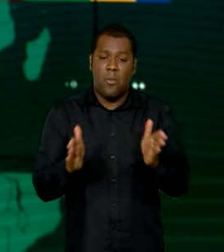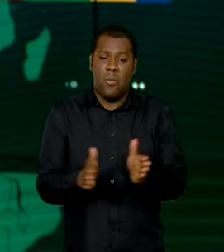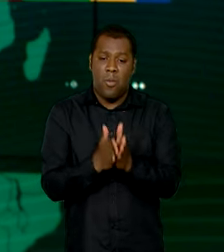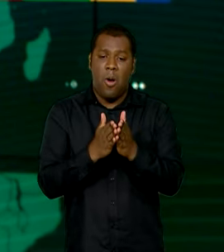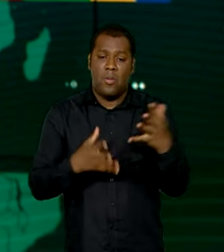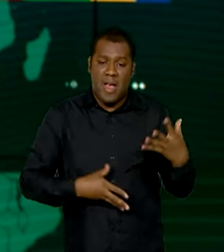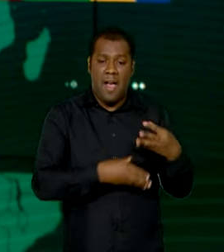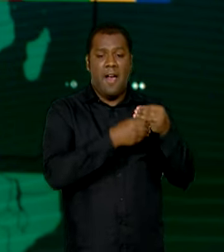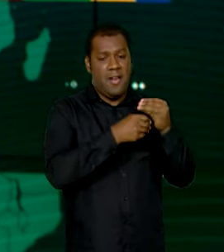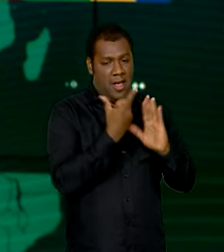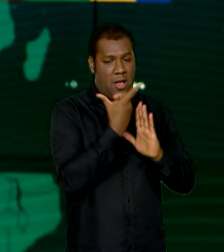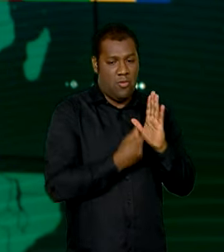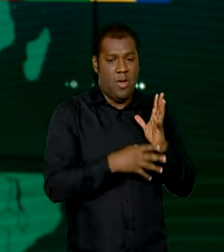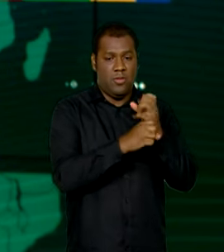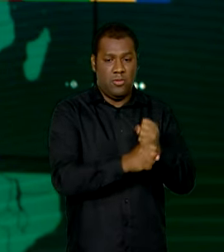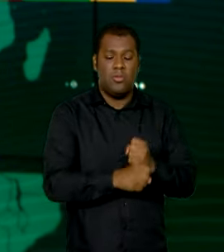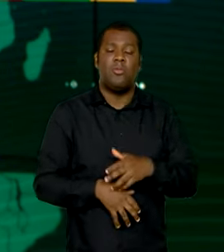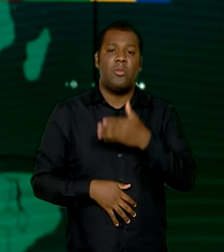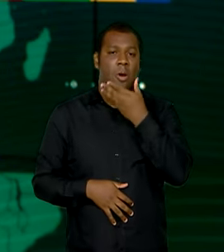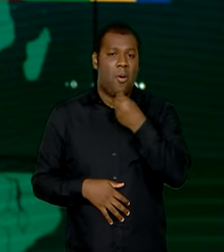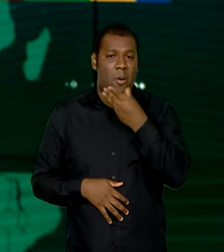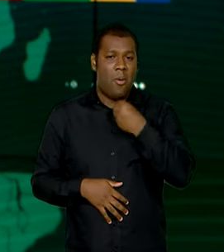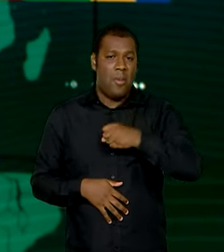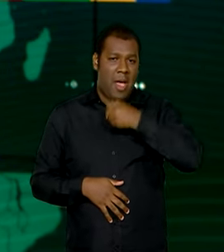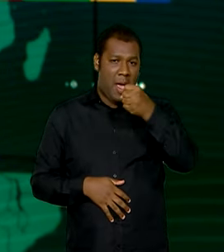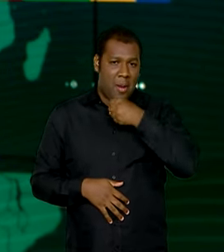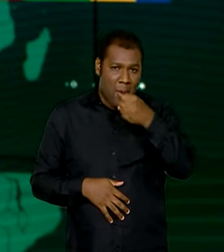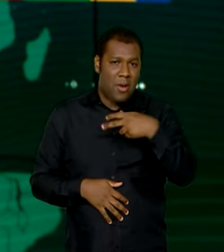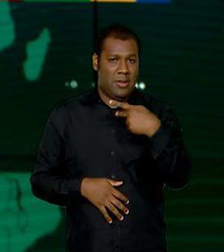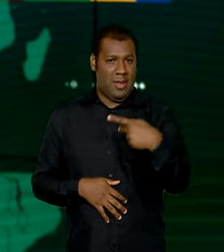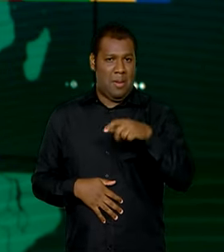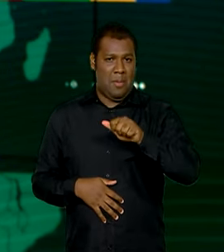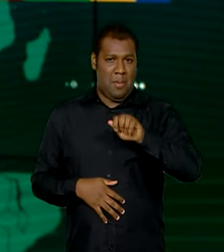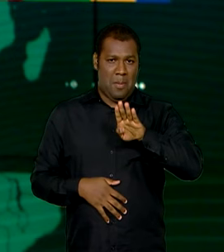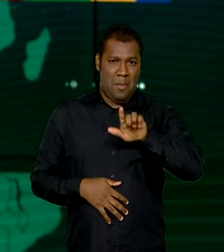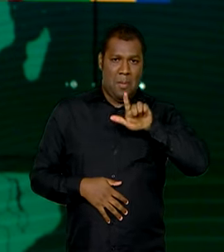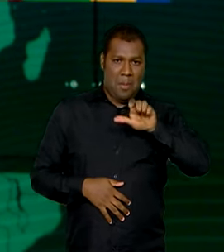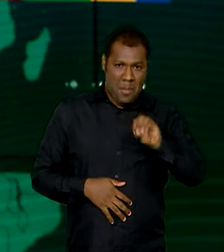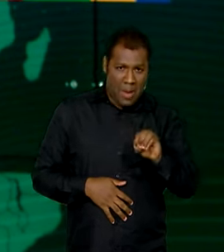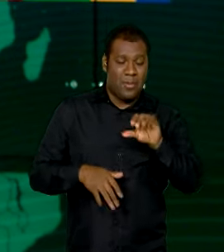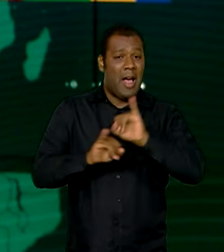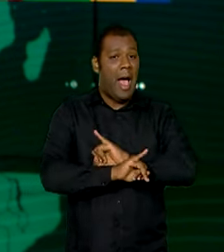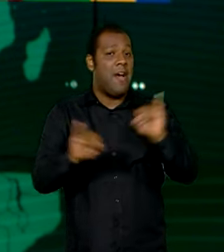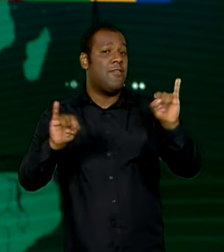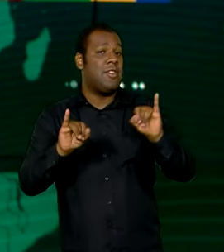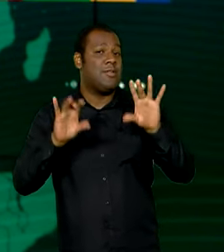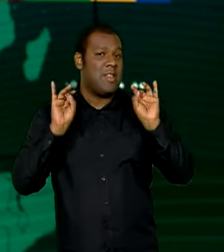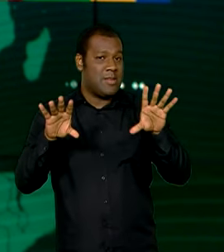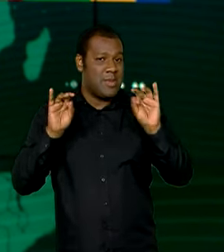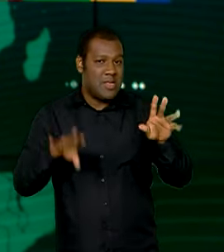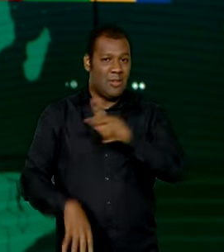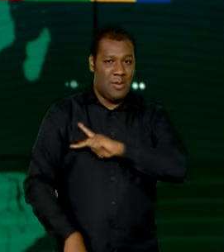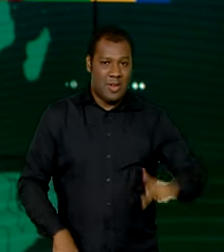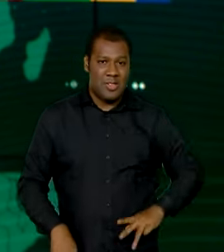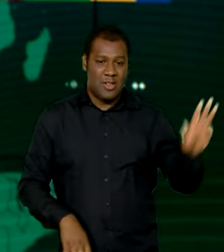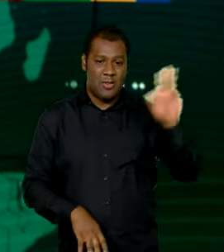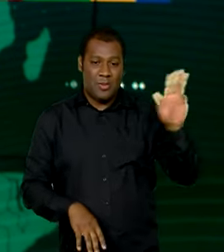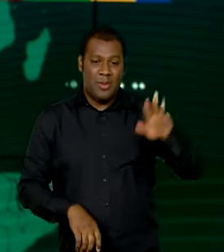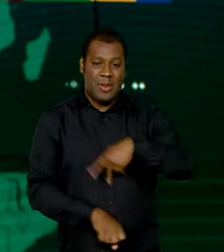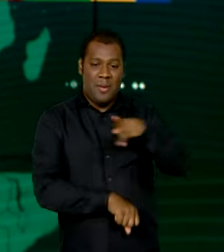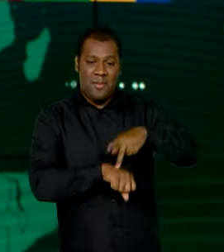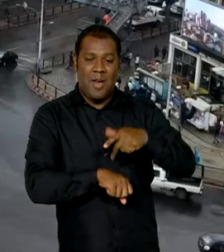E o repórter Pablo Mundin preparou uma matéria especial sobre a visita do presidente à Etiópia.